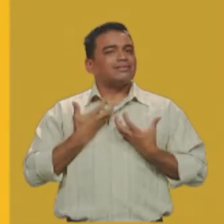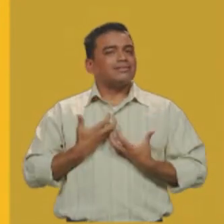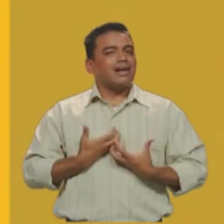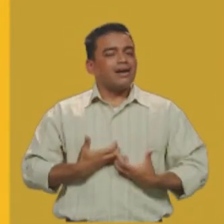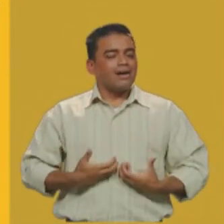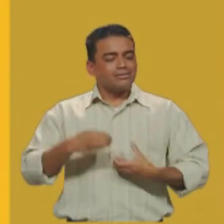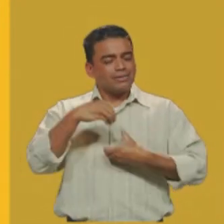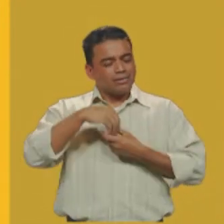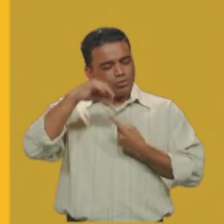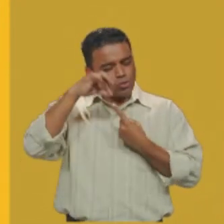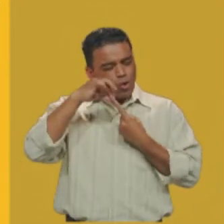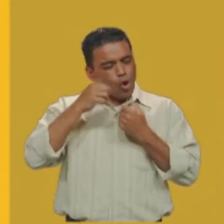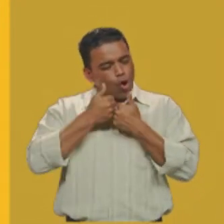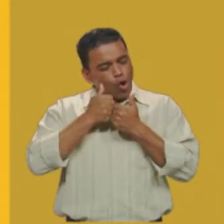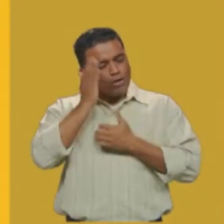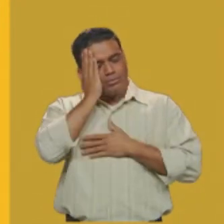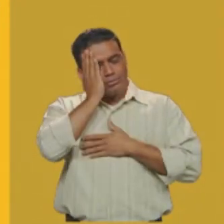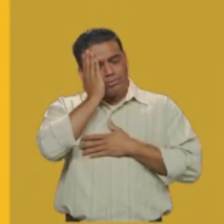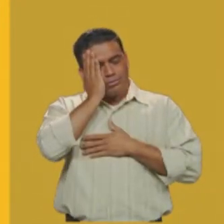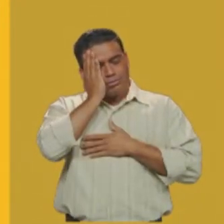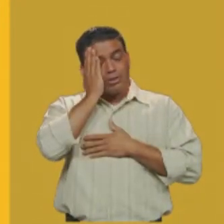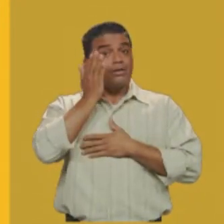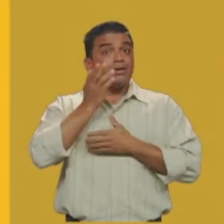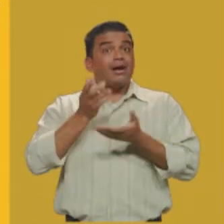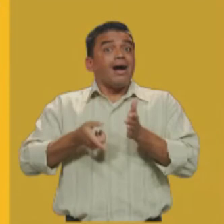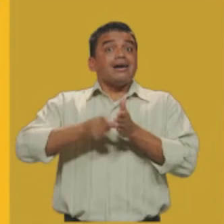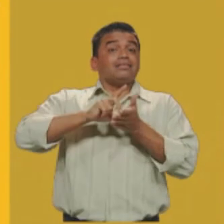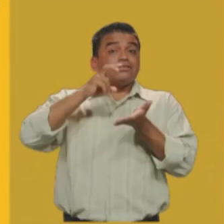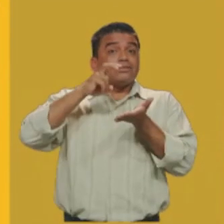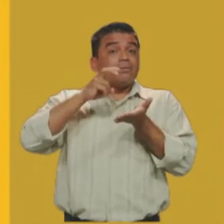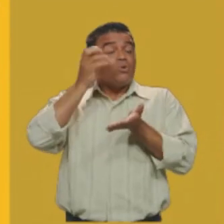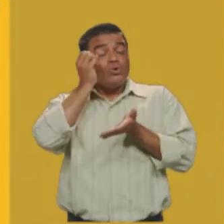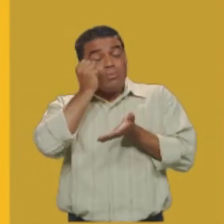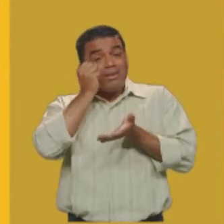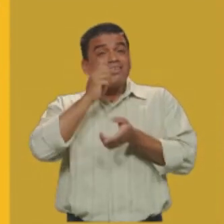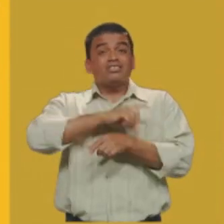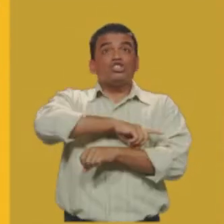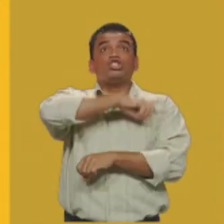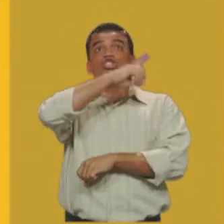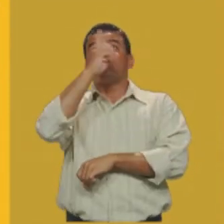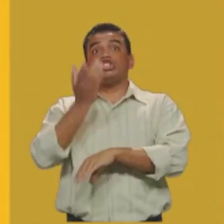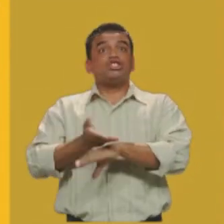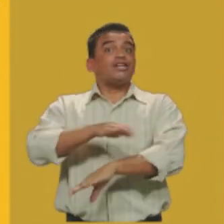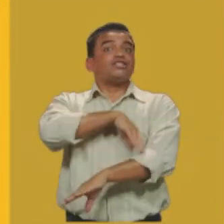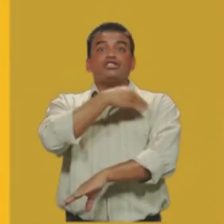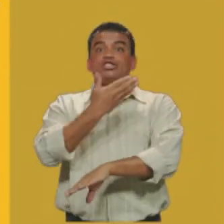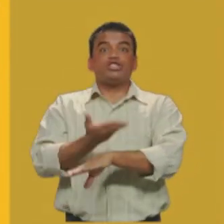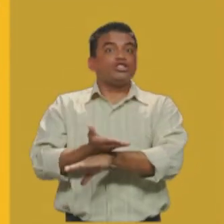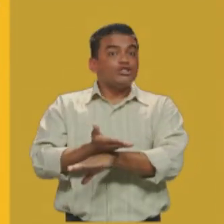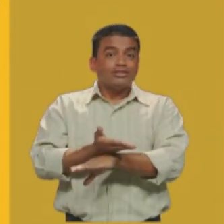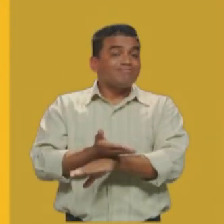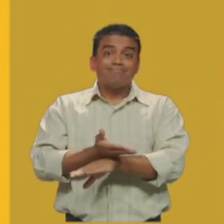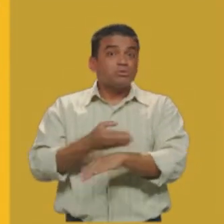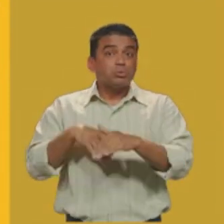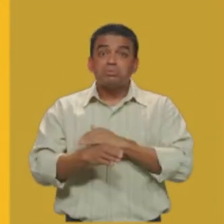A deitar cedo e dormir pesado sem ter vivido o dia. A gente se acostuma a abrir o jornal